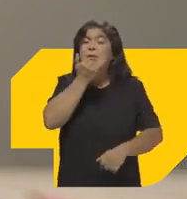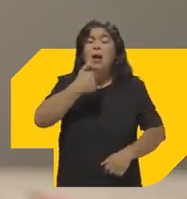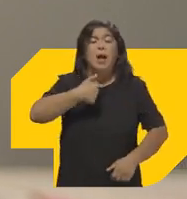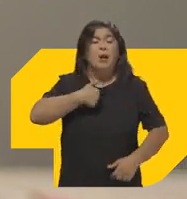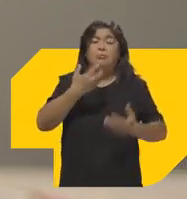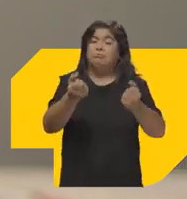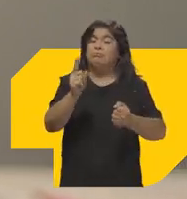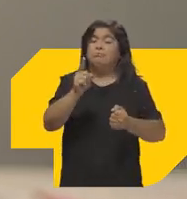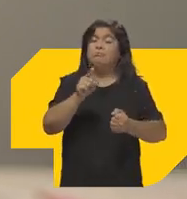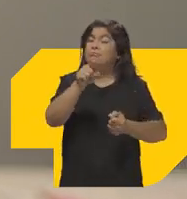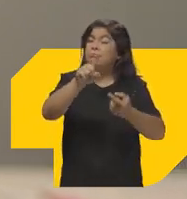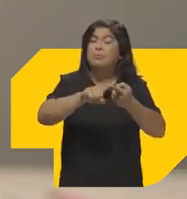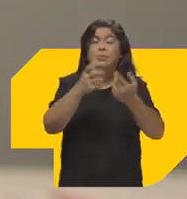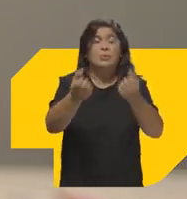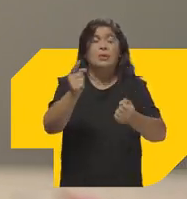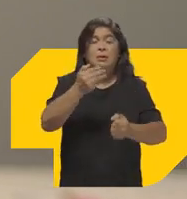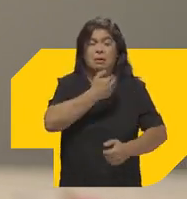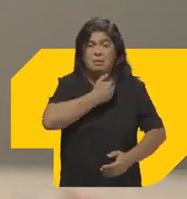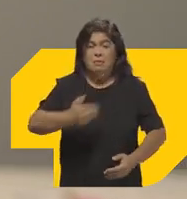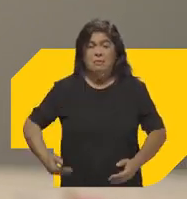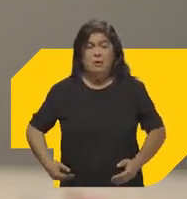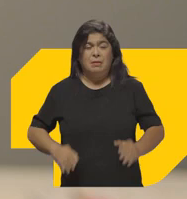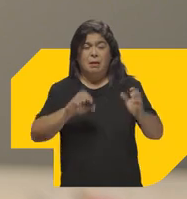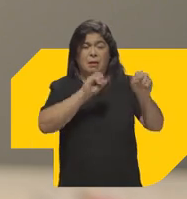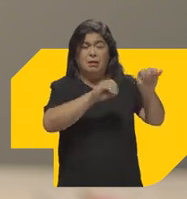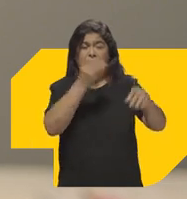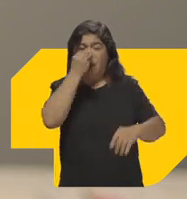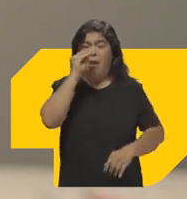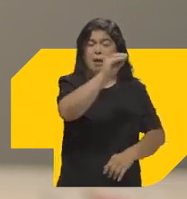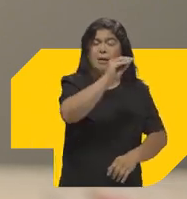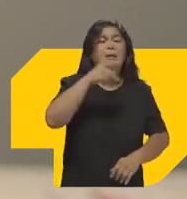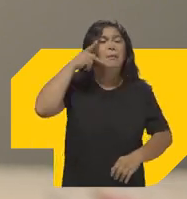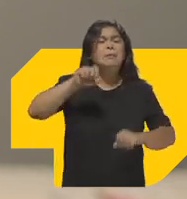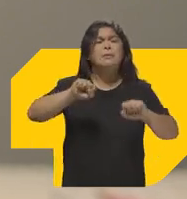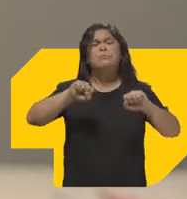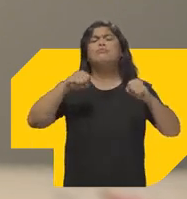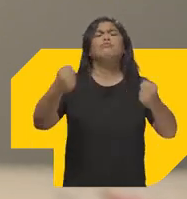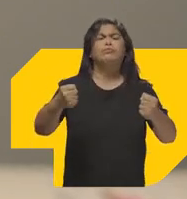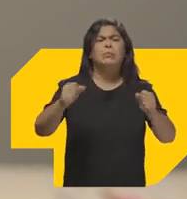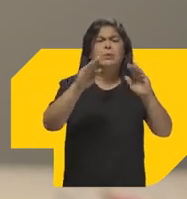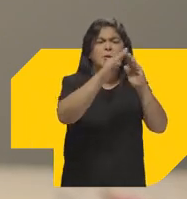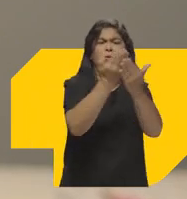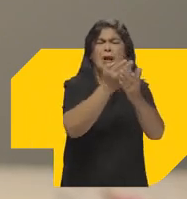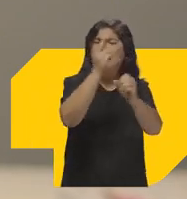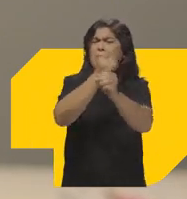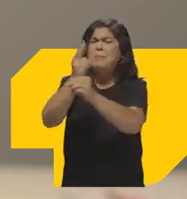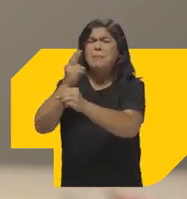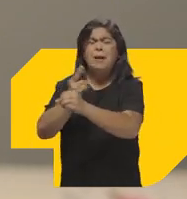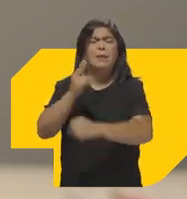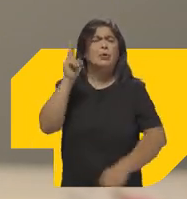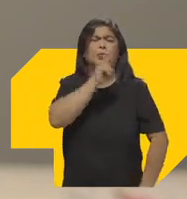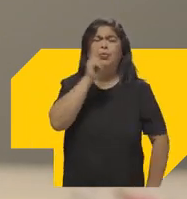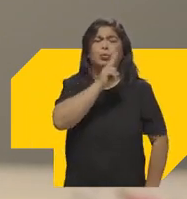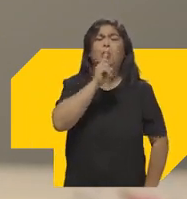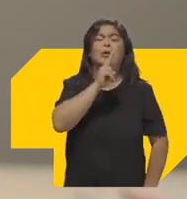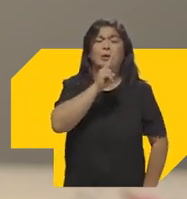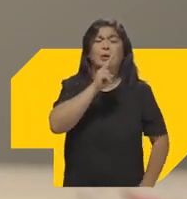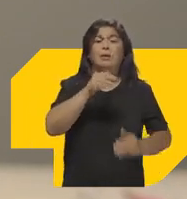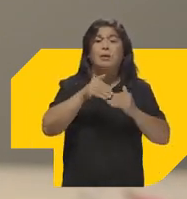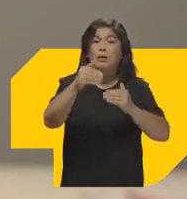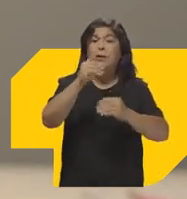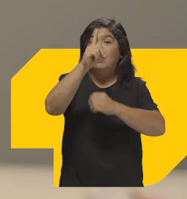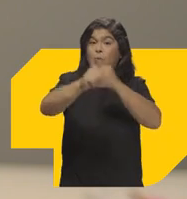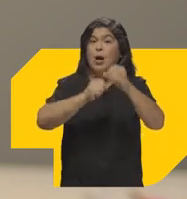coisa é que nem eu Nem você aceitamos Um governo que abandona a nossa educação A Paraíba precisa reformar as escolas com urgência